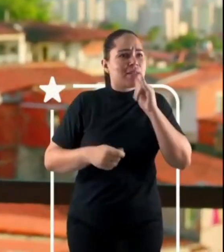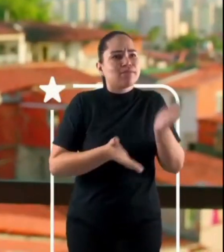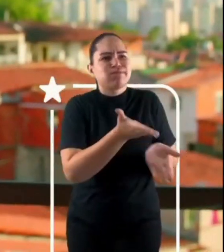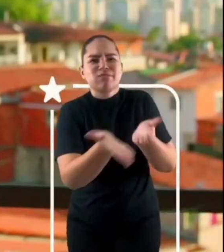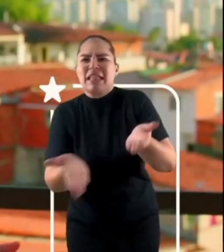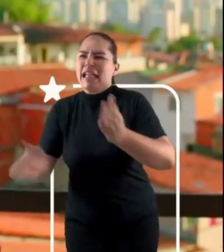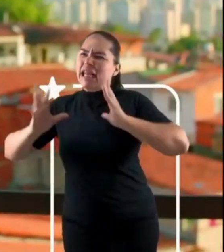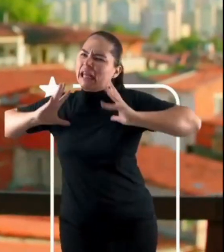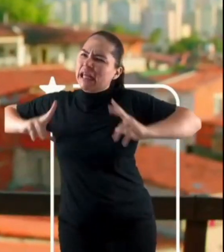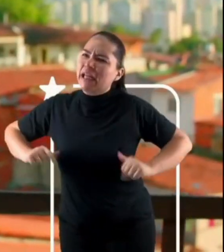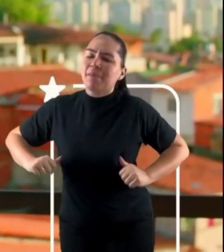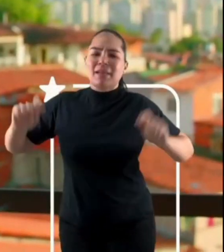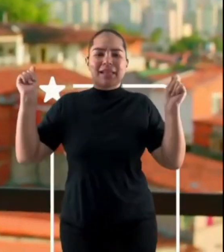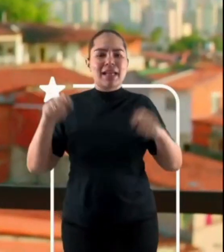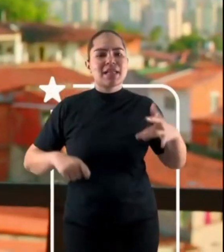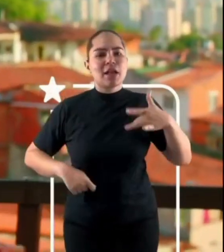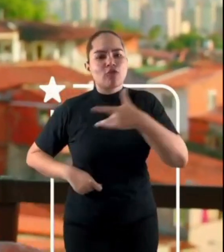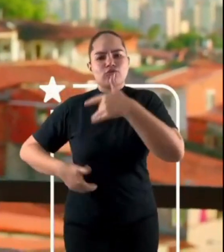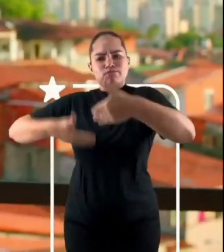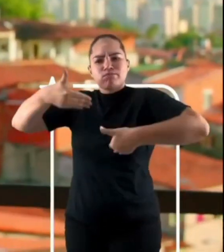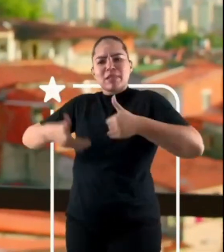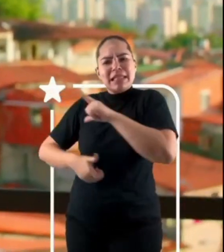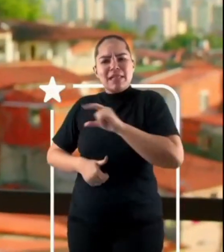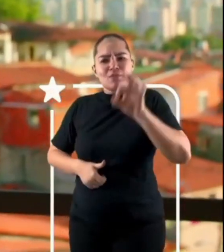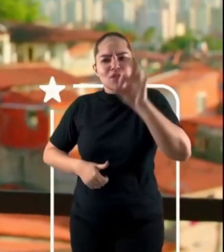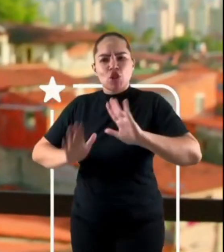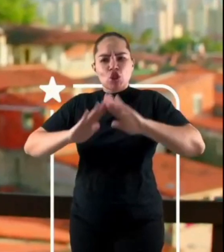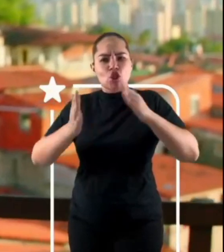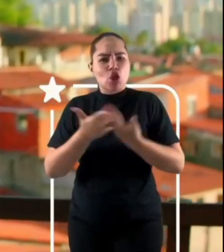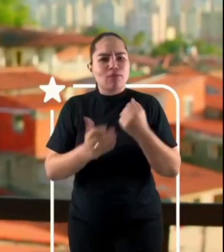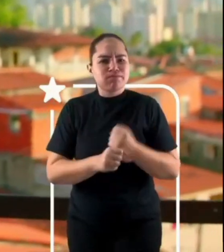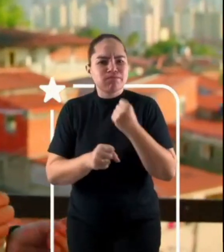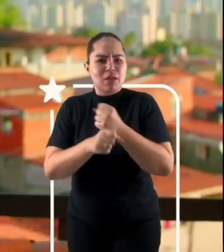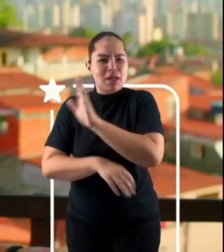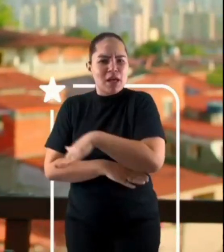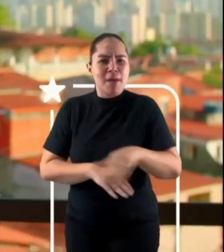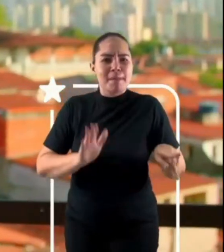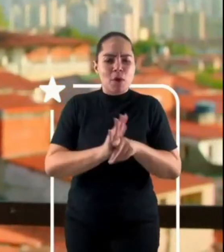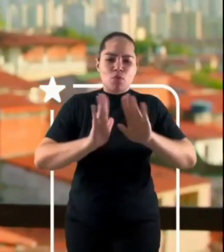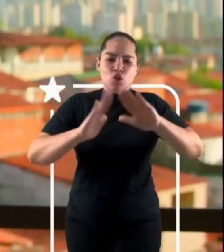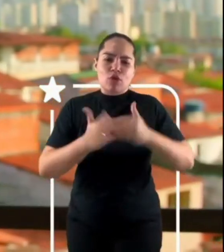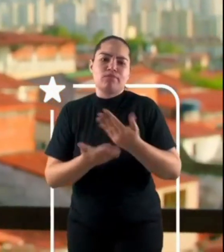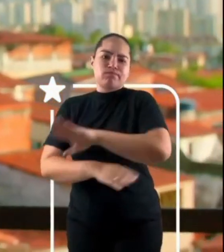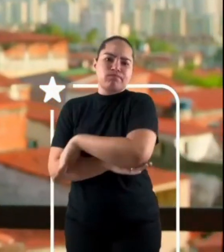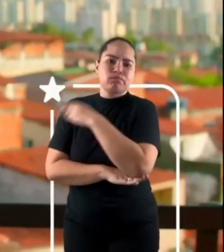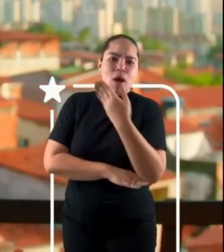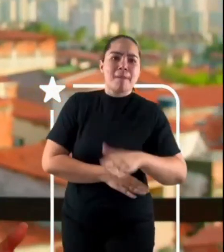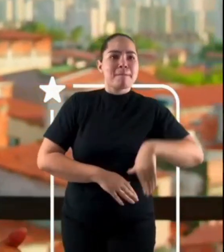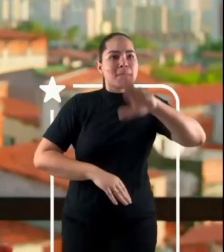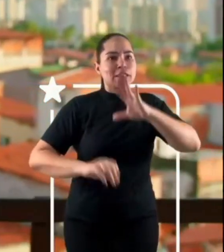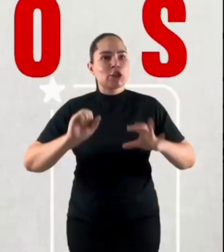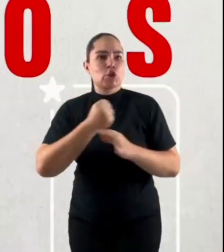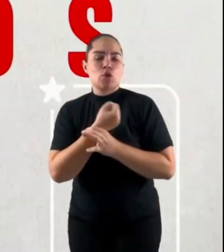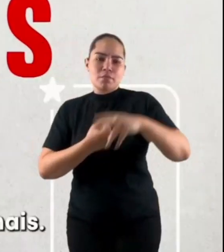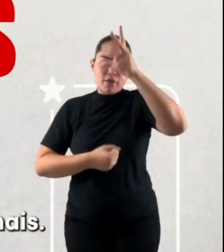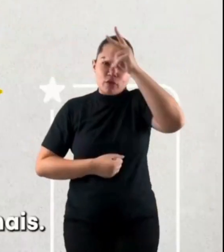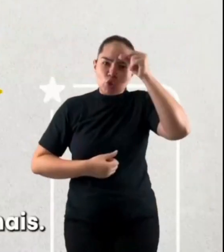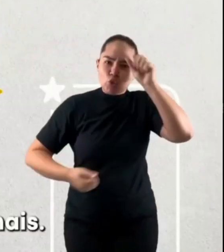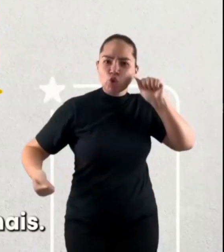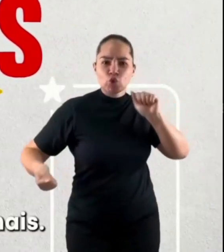novas creches e escolas de tempo integral. Pode ser mais segura com a prefeitura trabalhando junto com o governo do estado e governo federal.